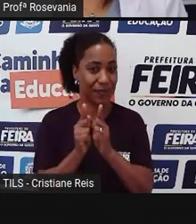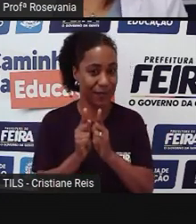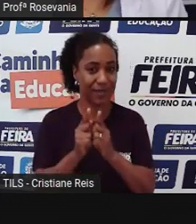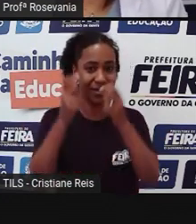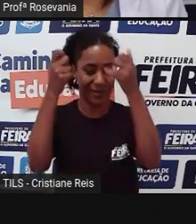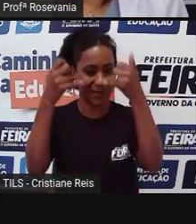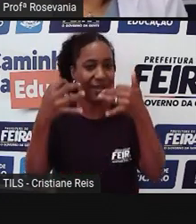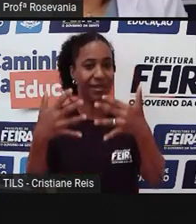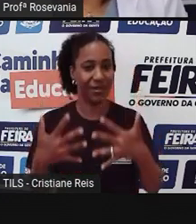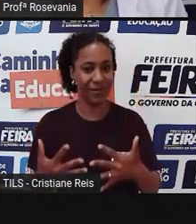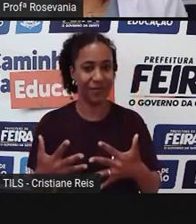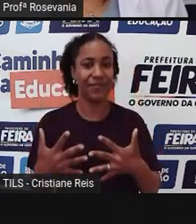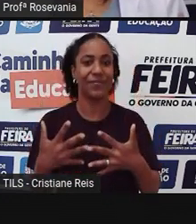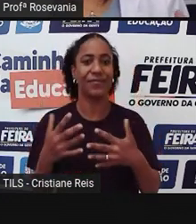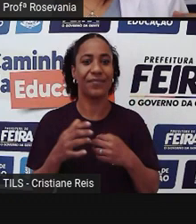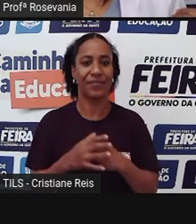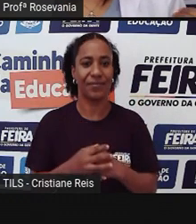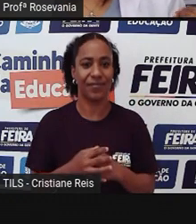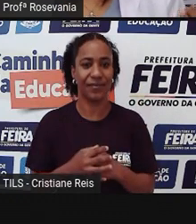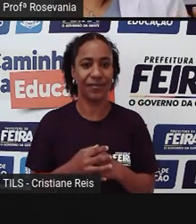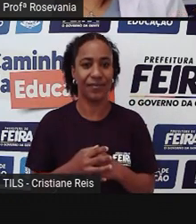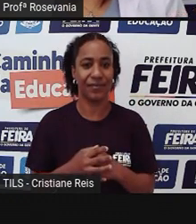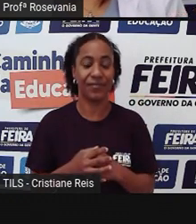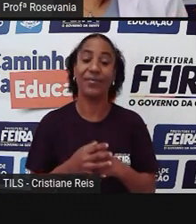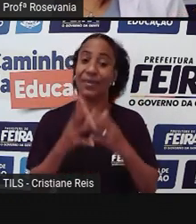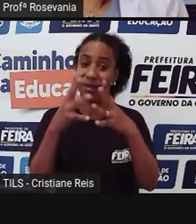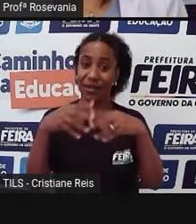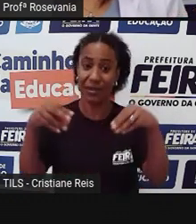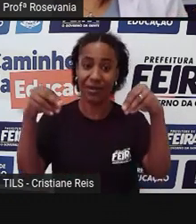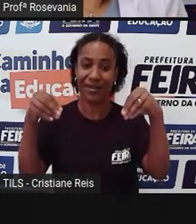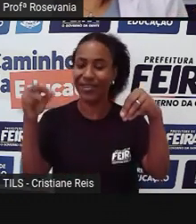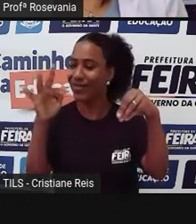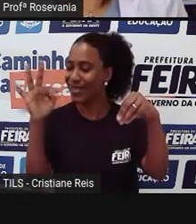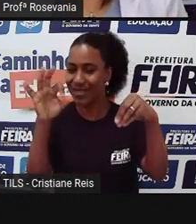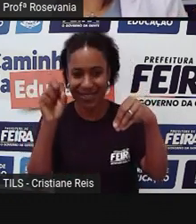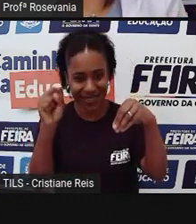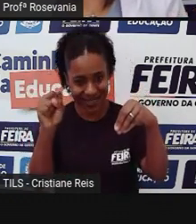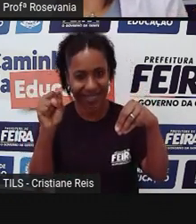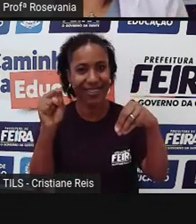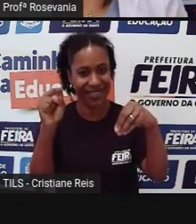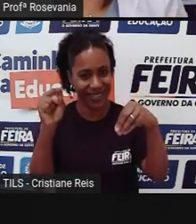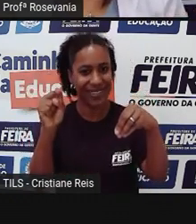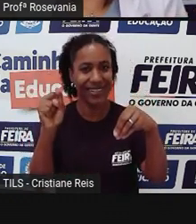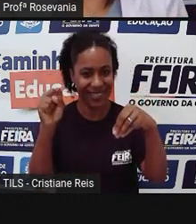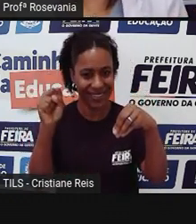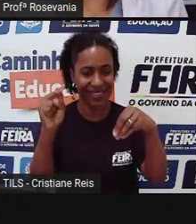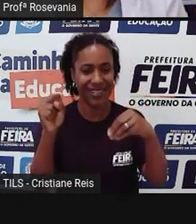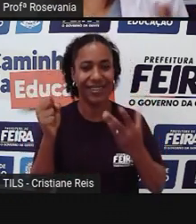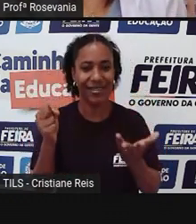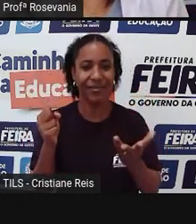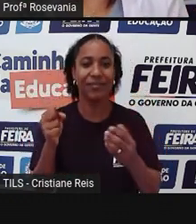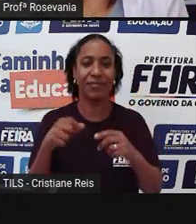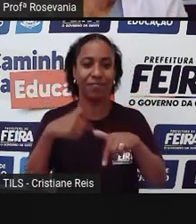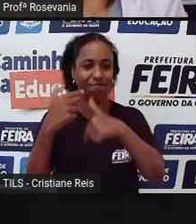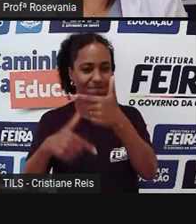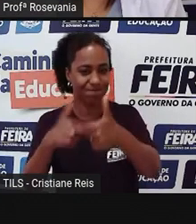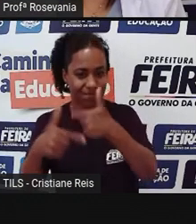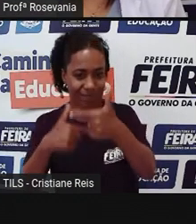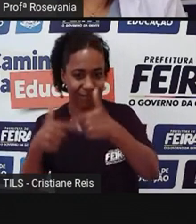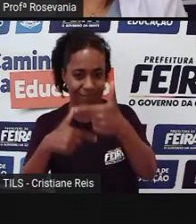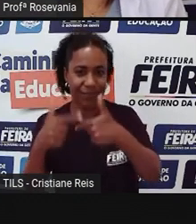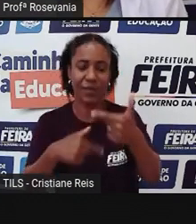nós falamos, né, sobre o território de Feira de Santana, que se expandiu a partir dessa atividade da